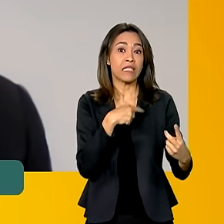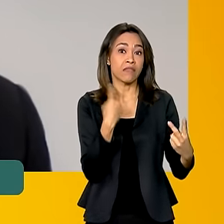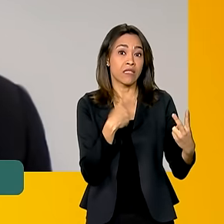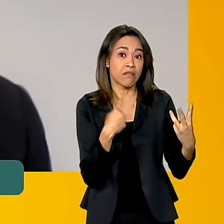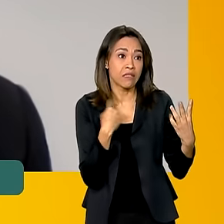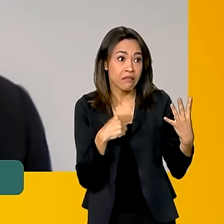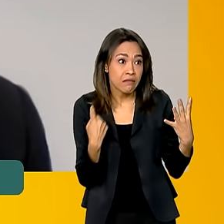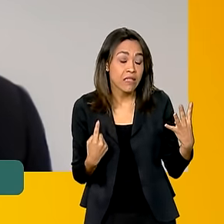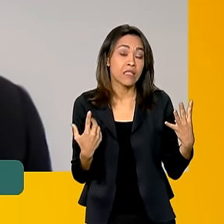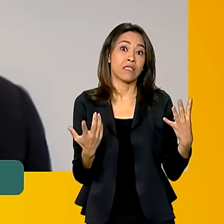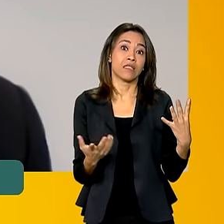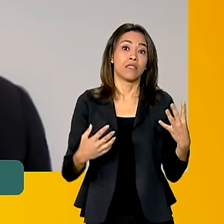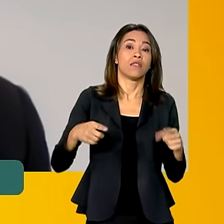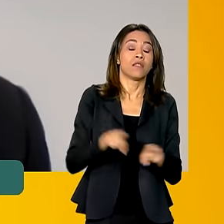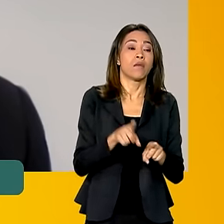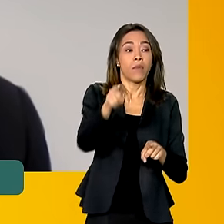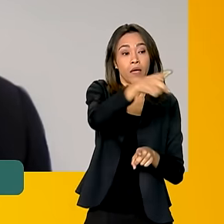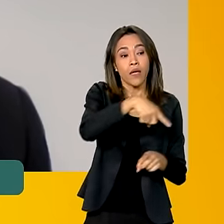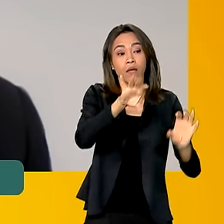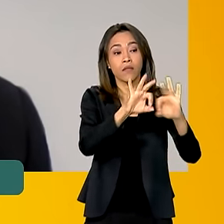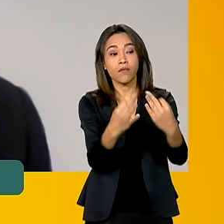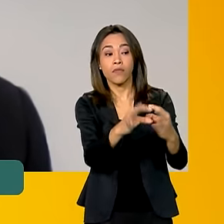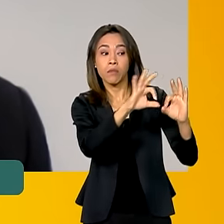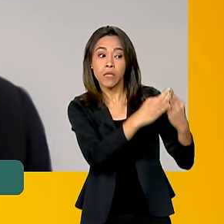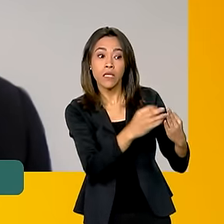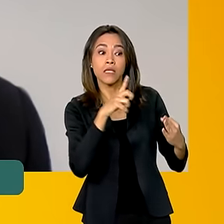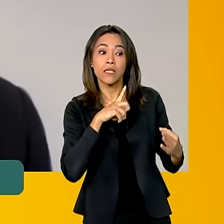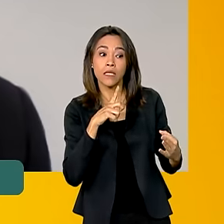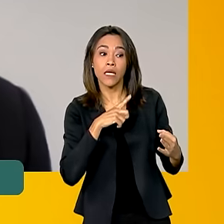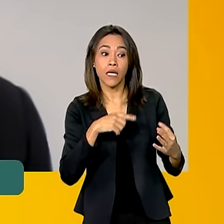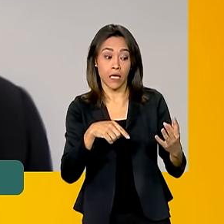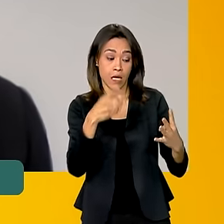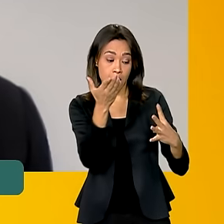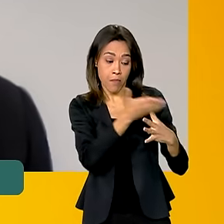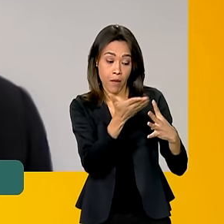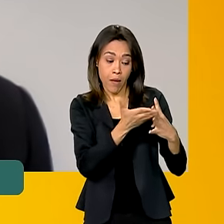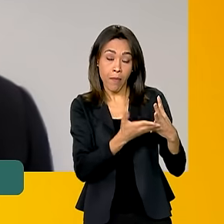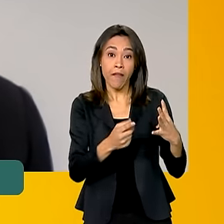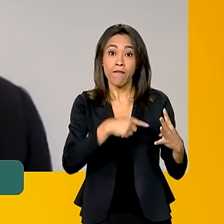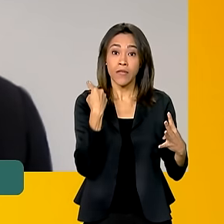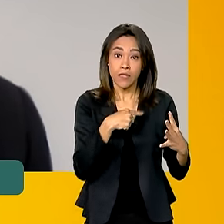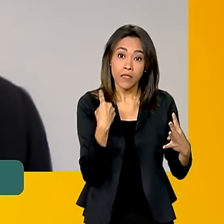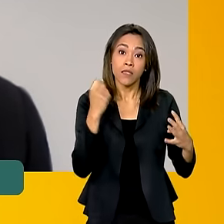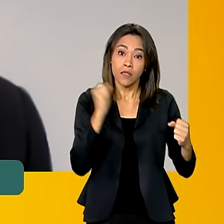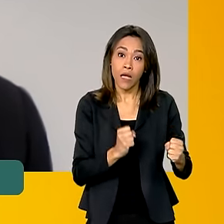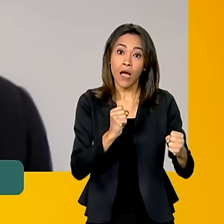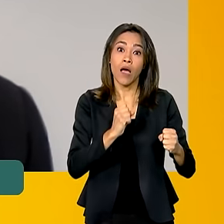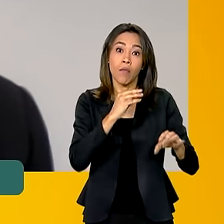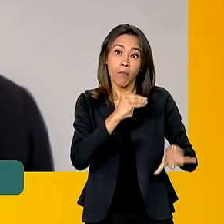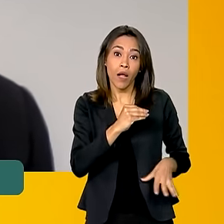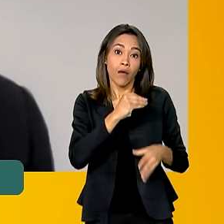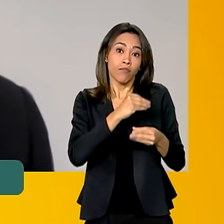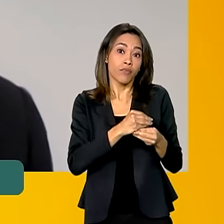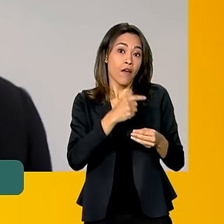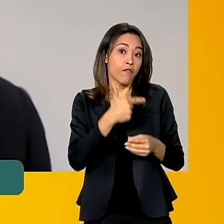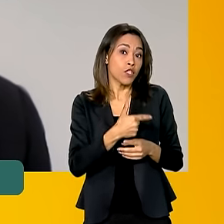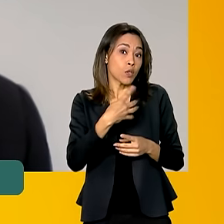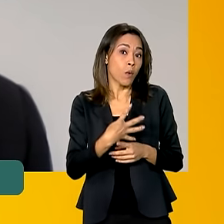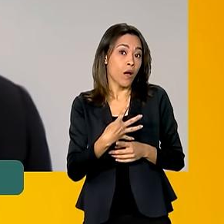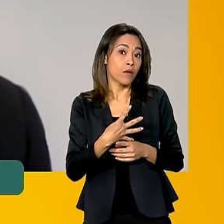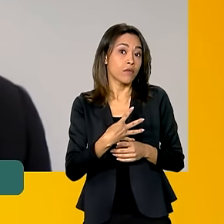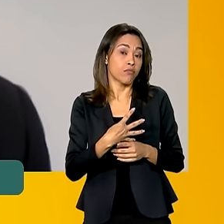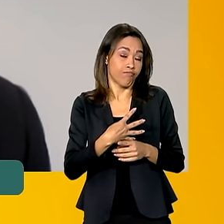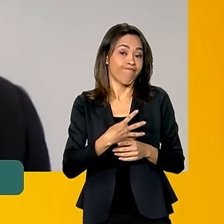Também os mutuários, famílias que tenham prestações vencidas. Também a possibilidade de incorporação até 24 prestações.